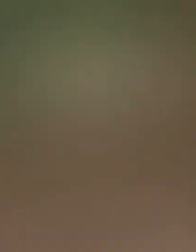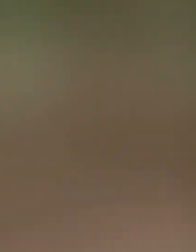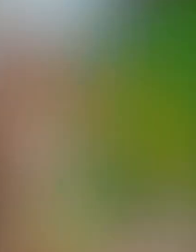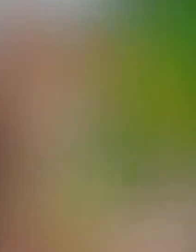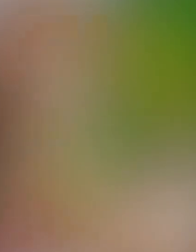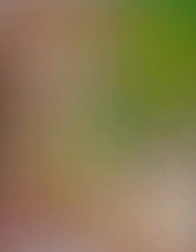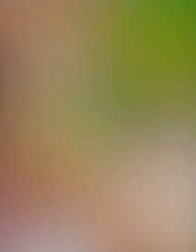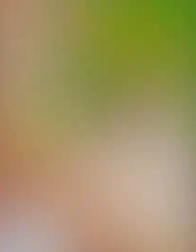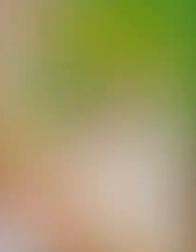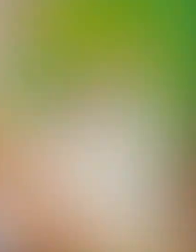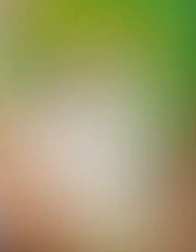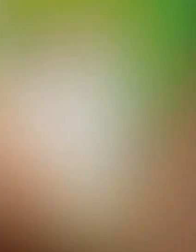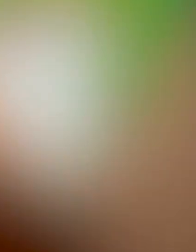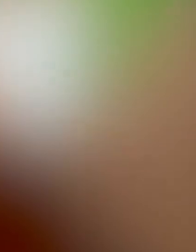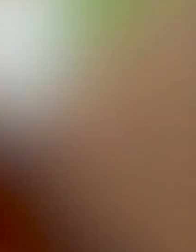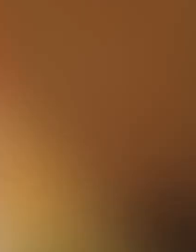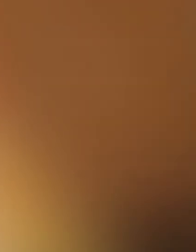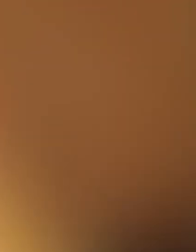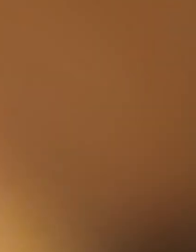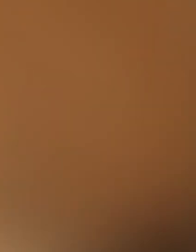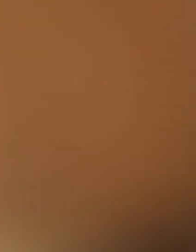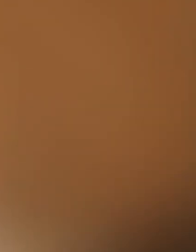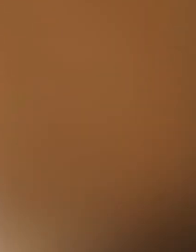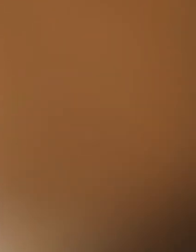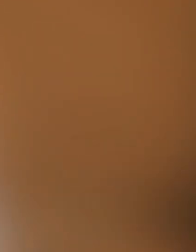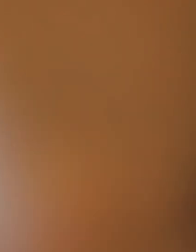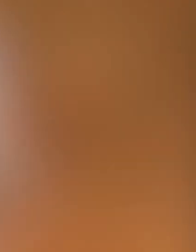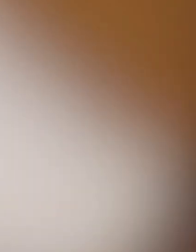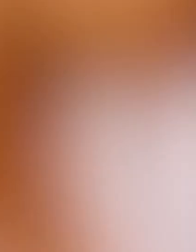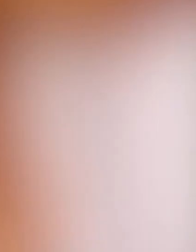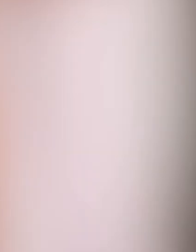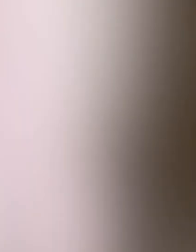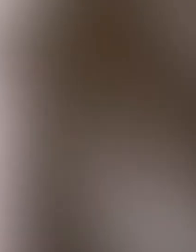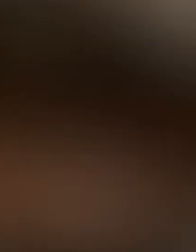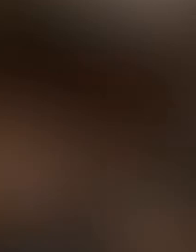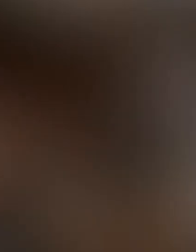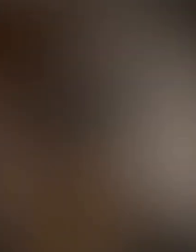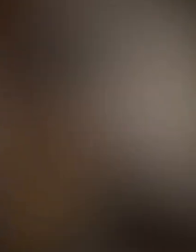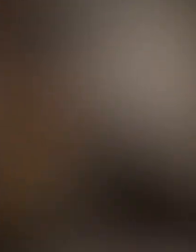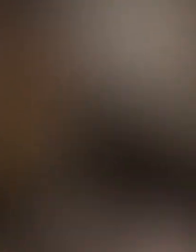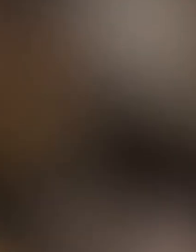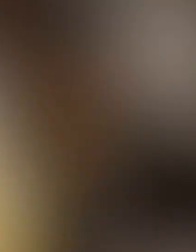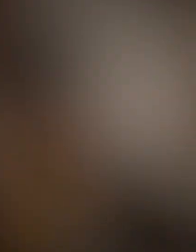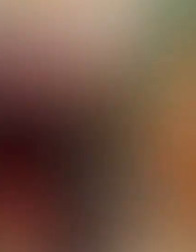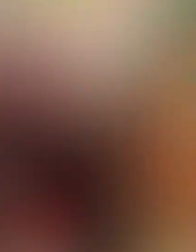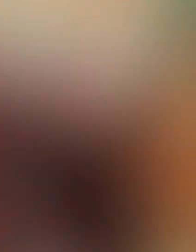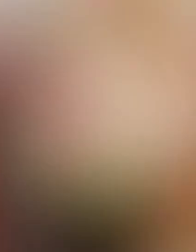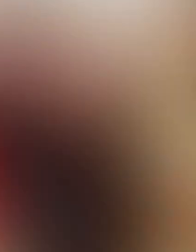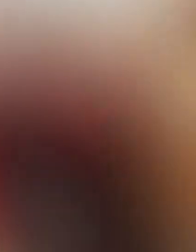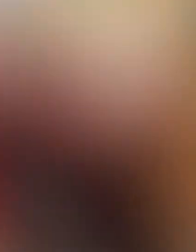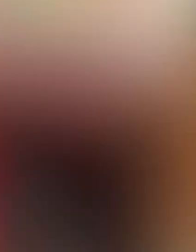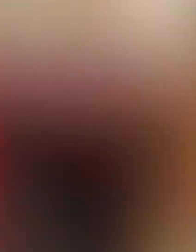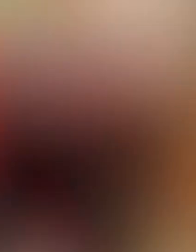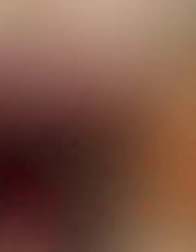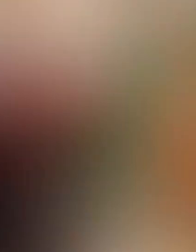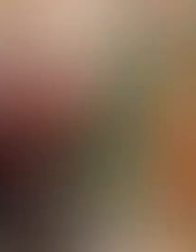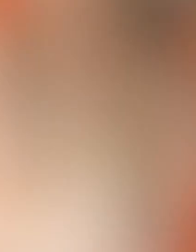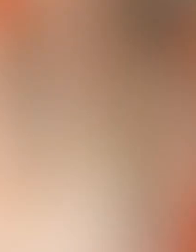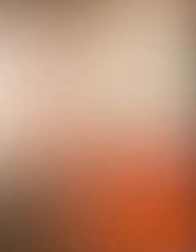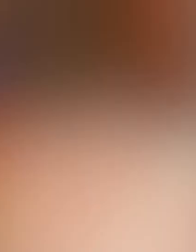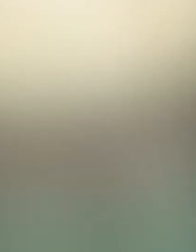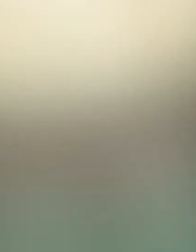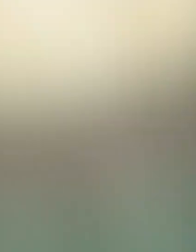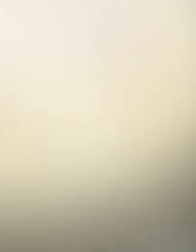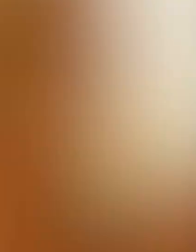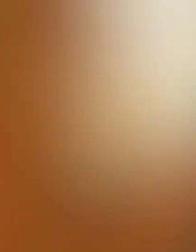florestas. Nos últimos meses, experimentamos diferentes tipos de saudade. das atividades mais corriqueiras, aquelas que nem sabemos